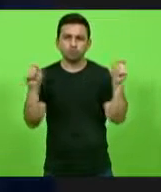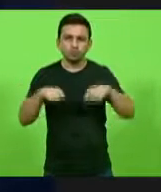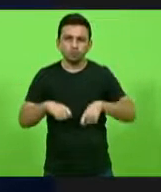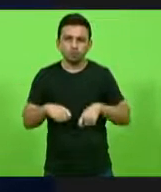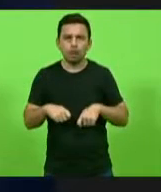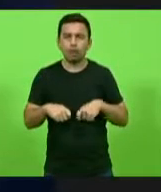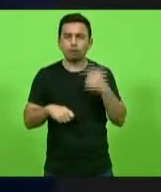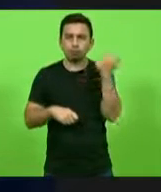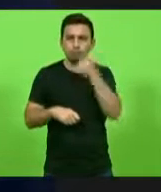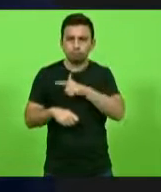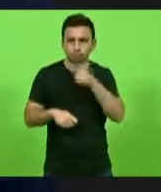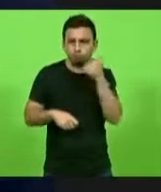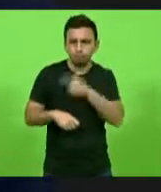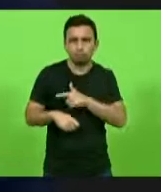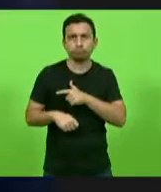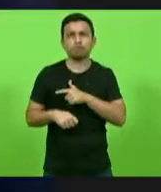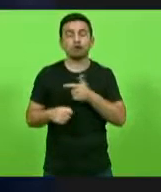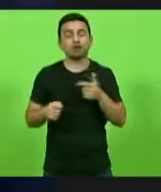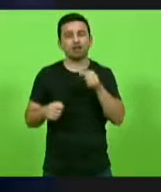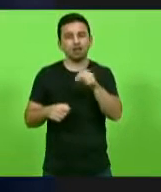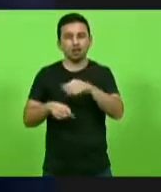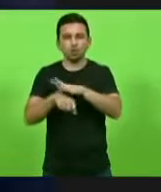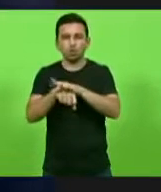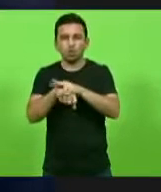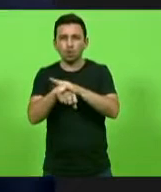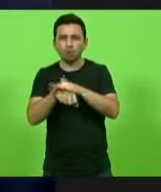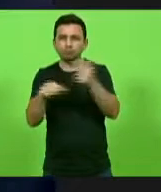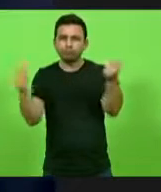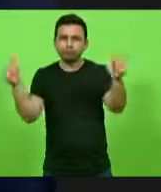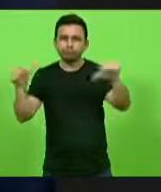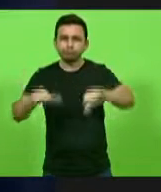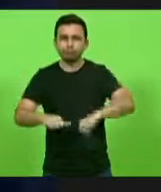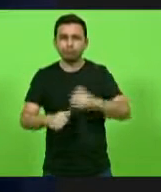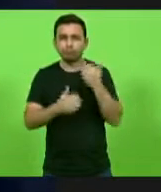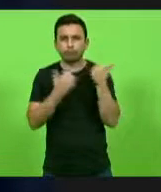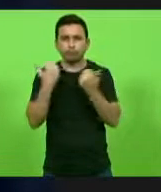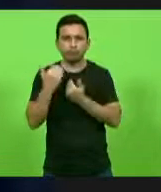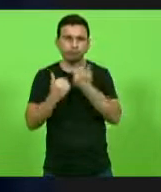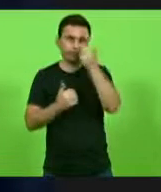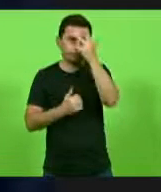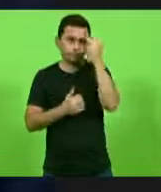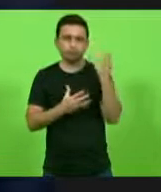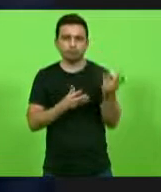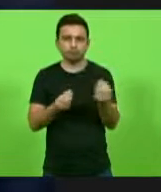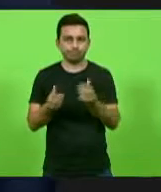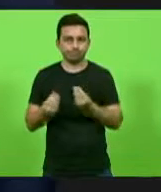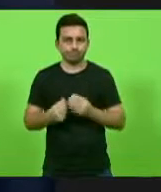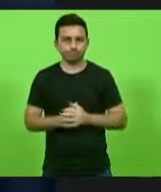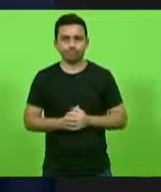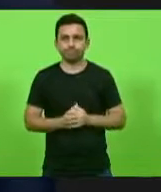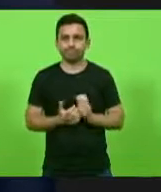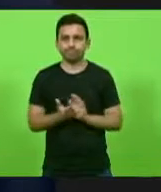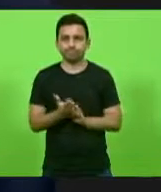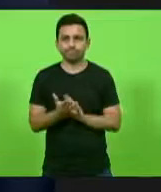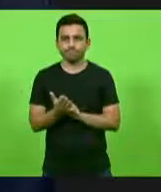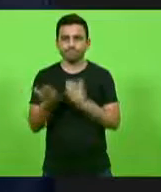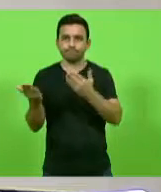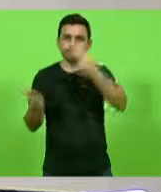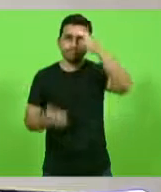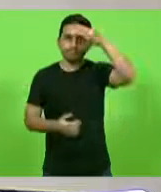superar essa doença terrível que se enfassem muitas vidas. Parabéns, doutor Vicente, pelo seu pronunciamento. Obrigado.